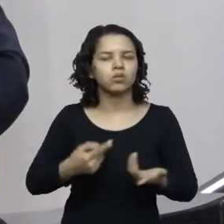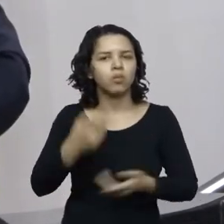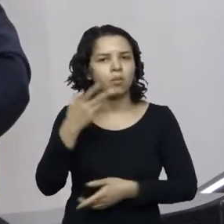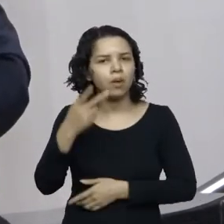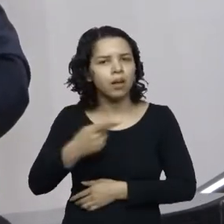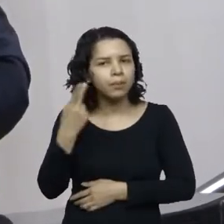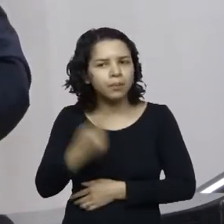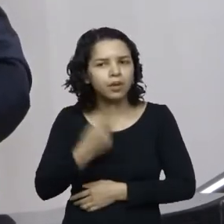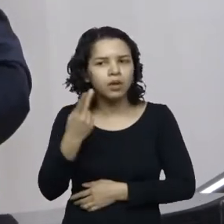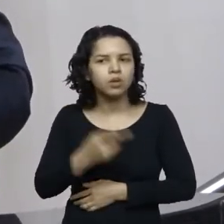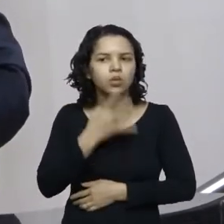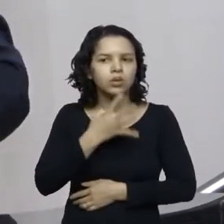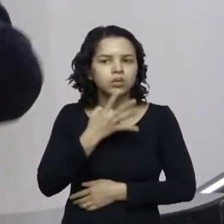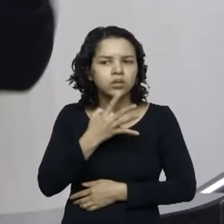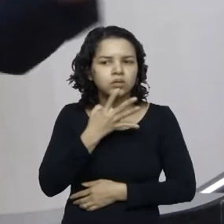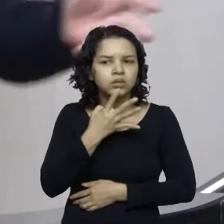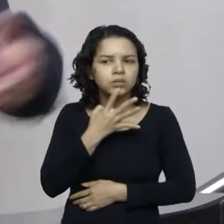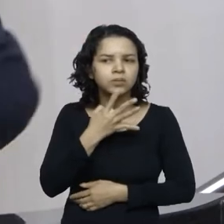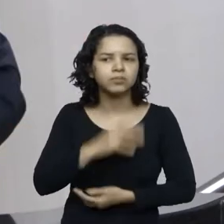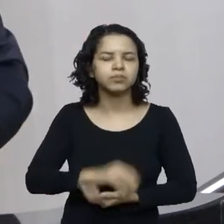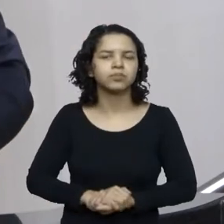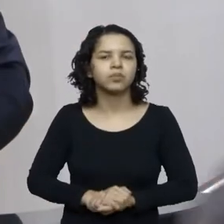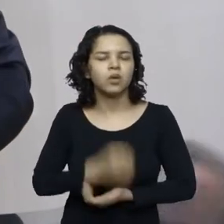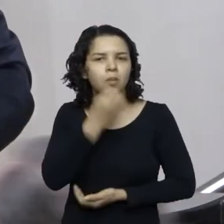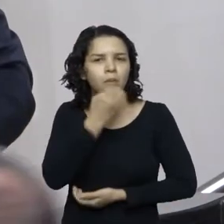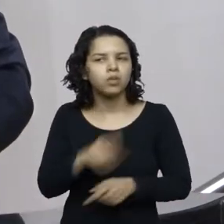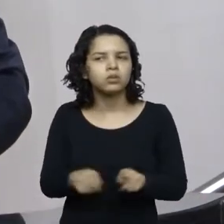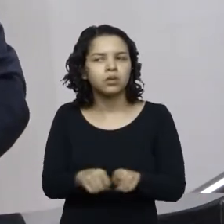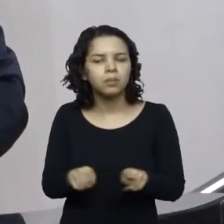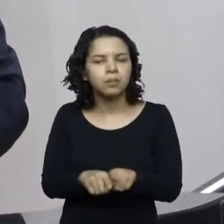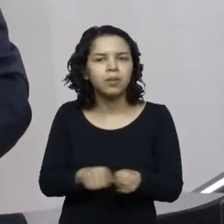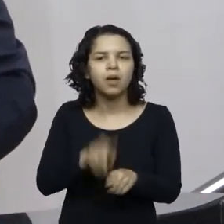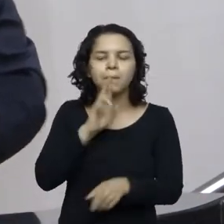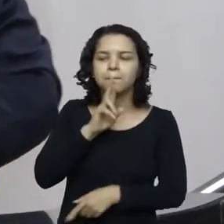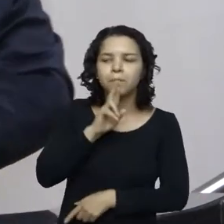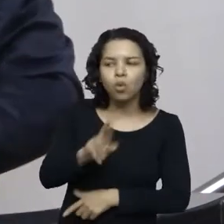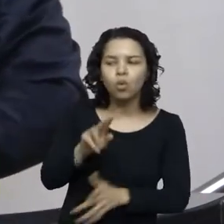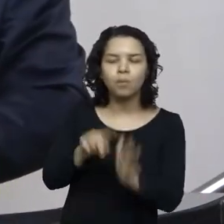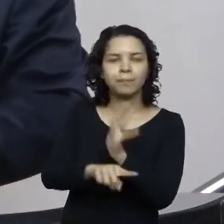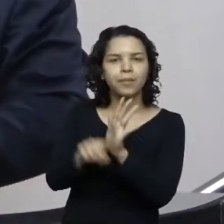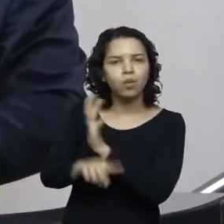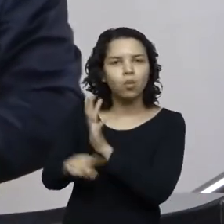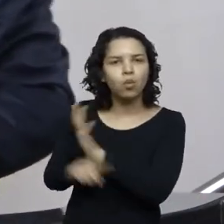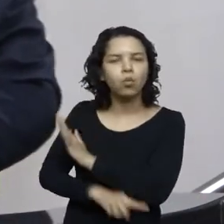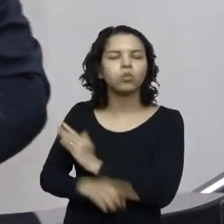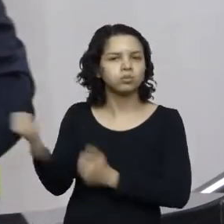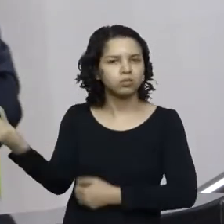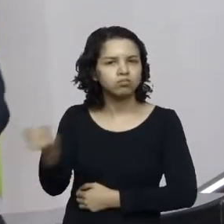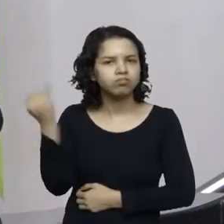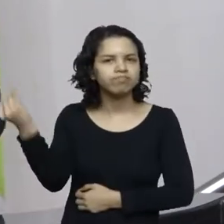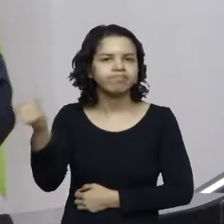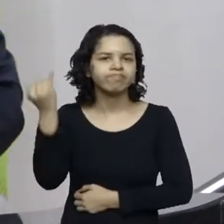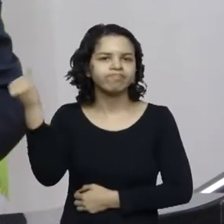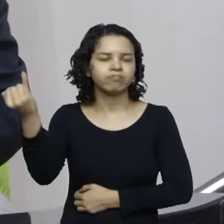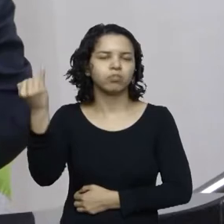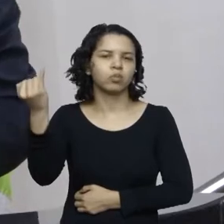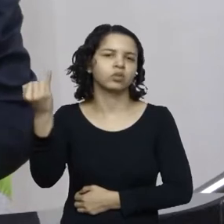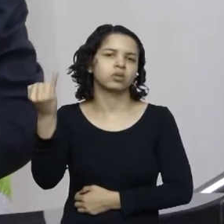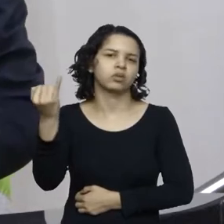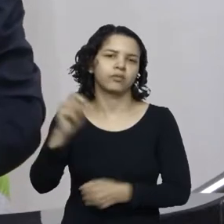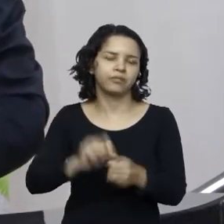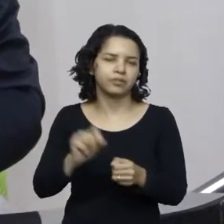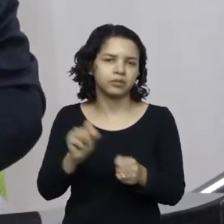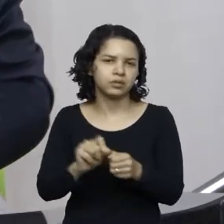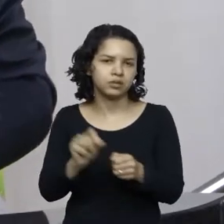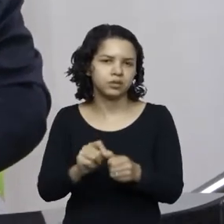estaduais, e realmente foi muito bom, inclusive, responder questionamentos, perguntas bastante importantes que fizeram,